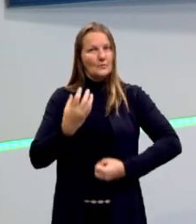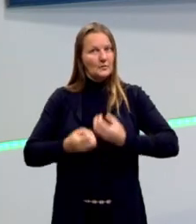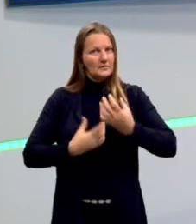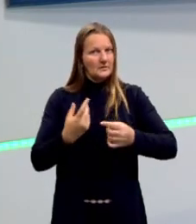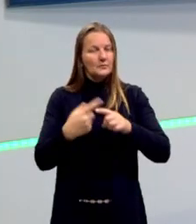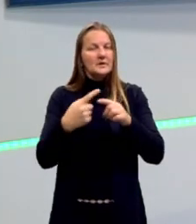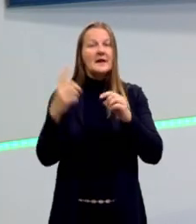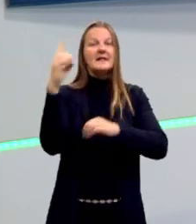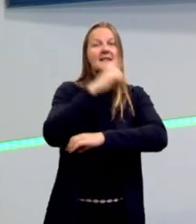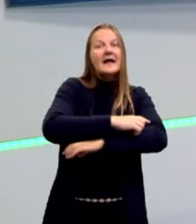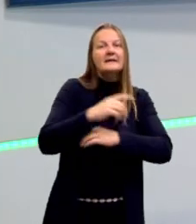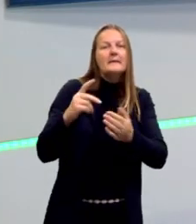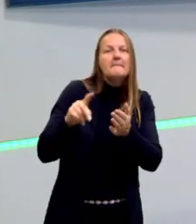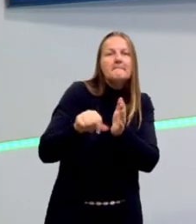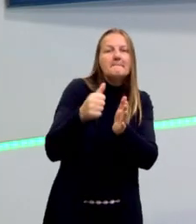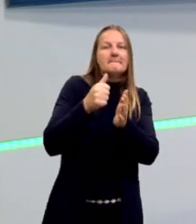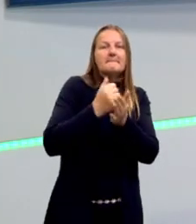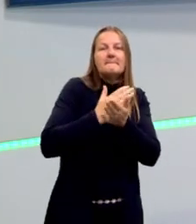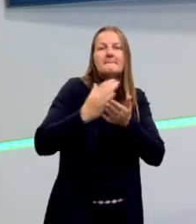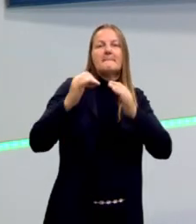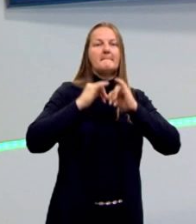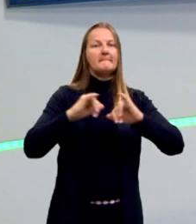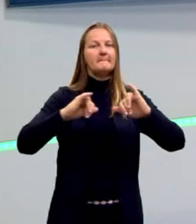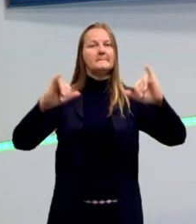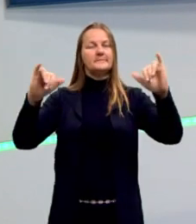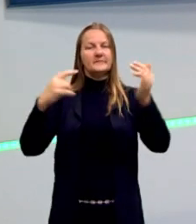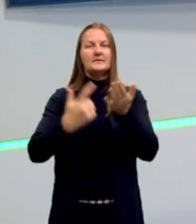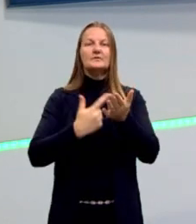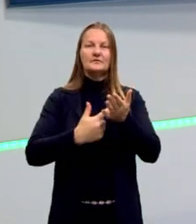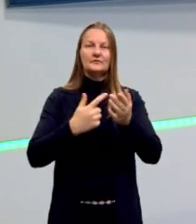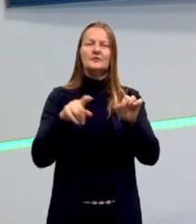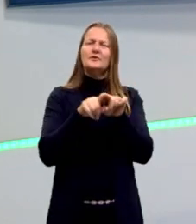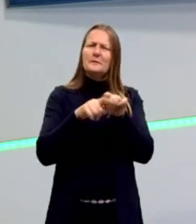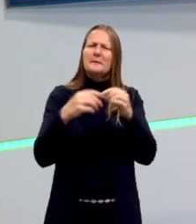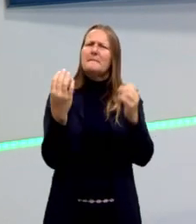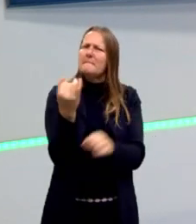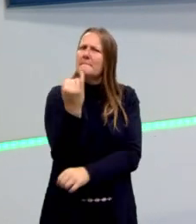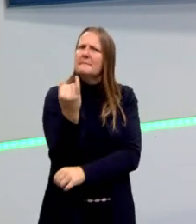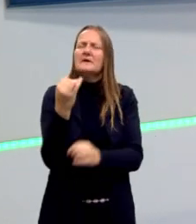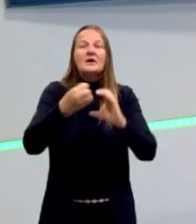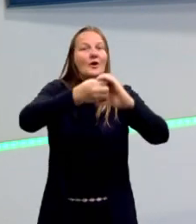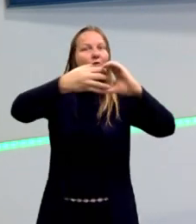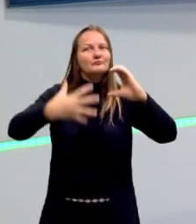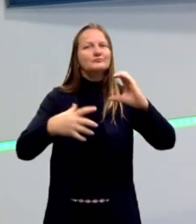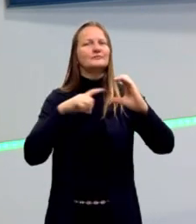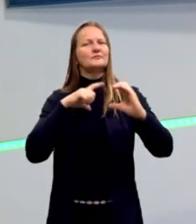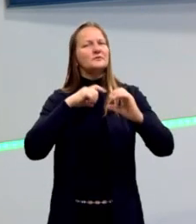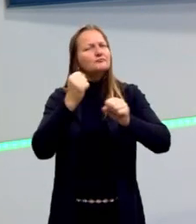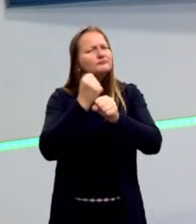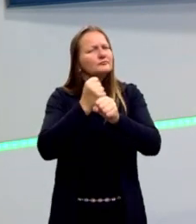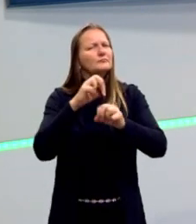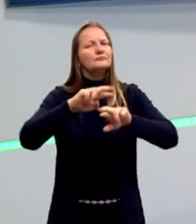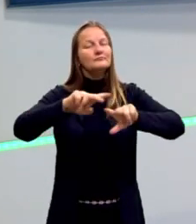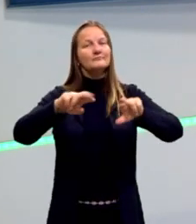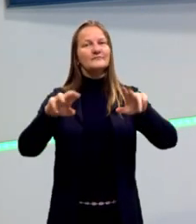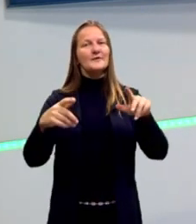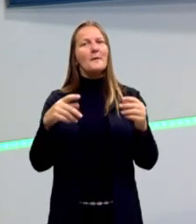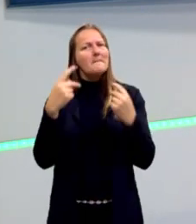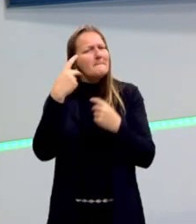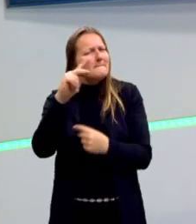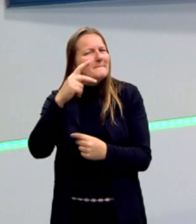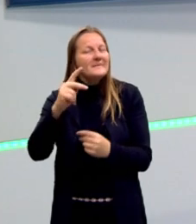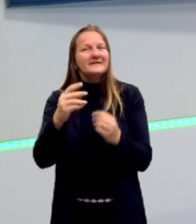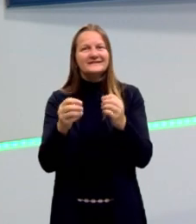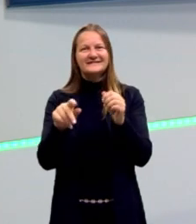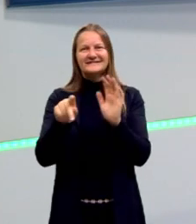da data pela qual as obras foram publicadas. e também muitas das características dessas obras, que se parecem